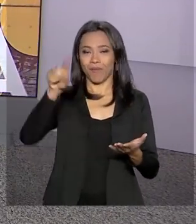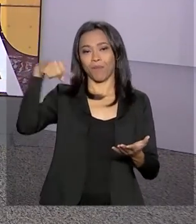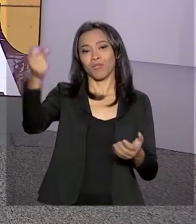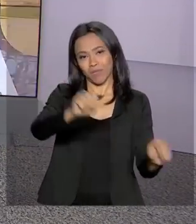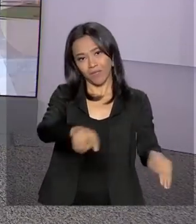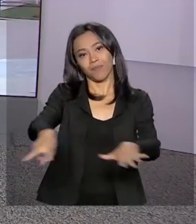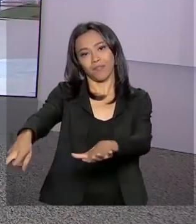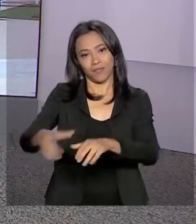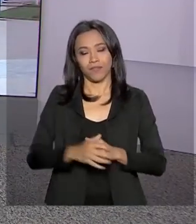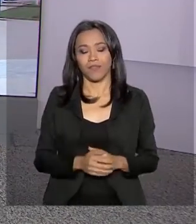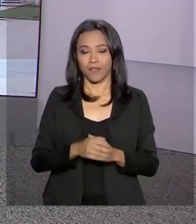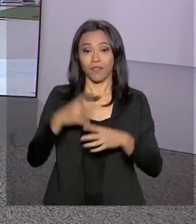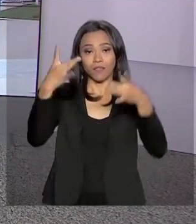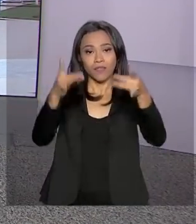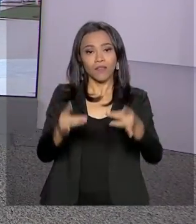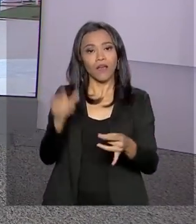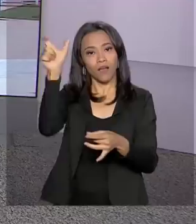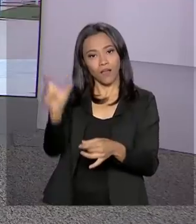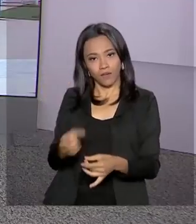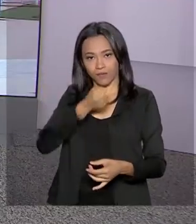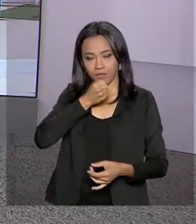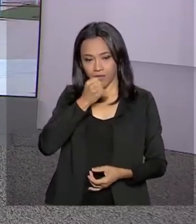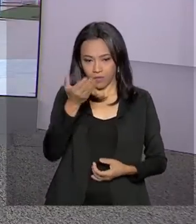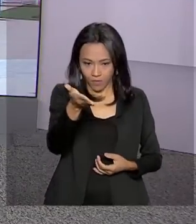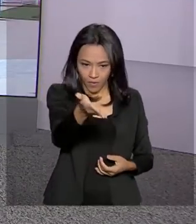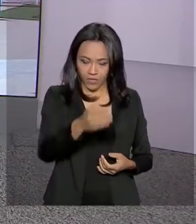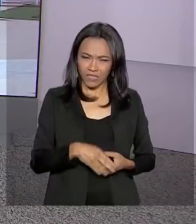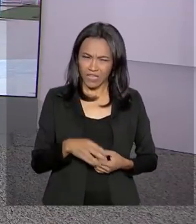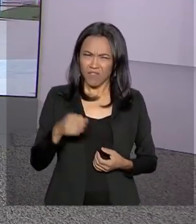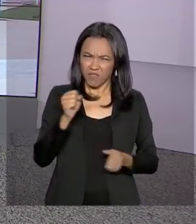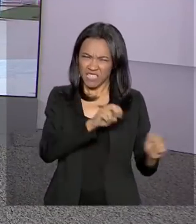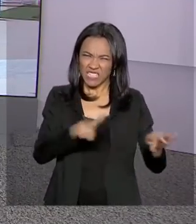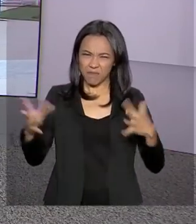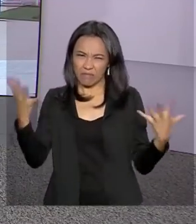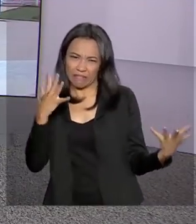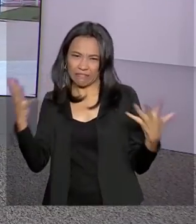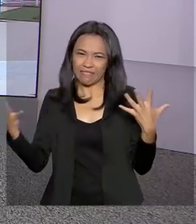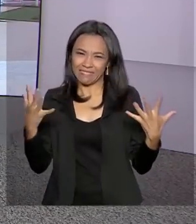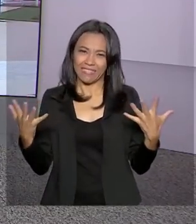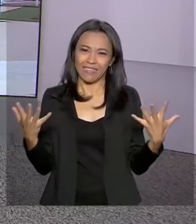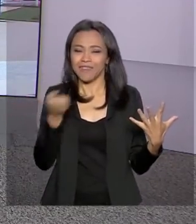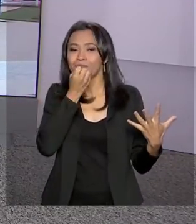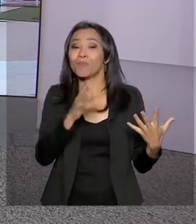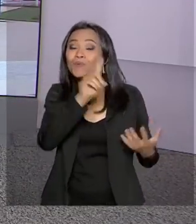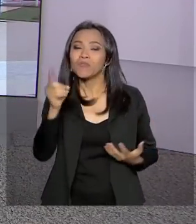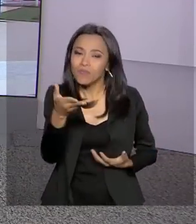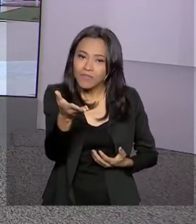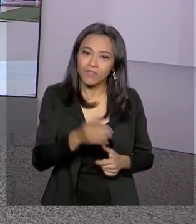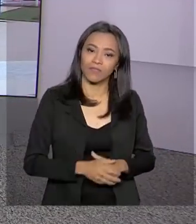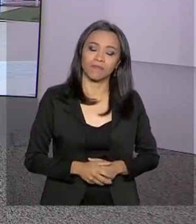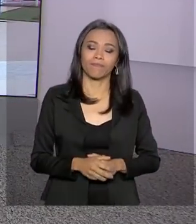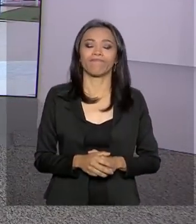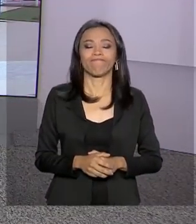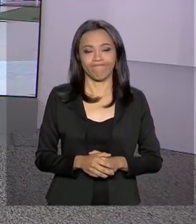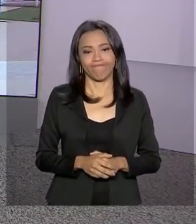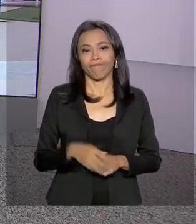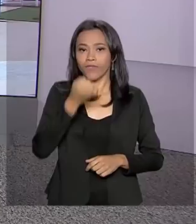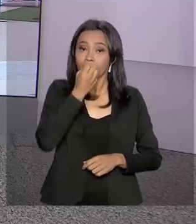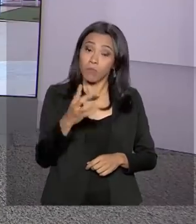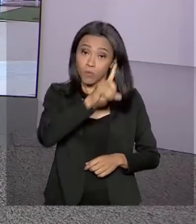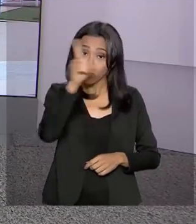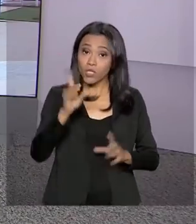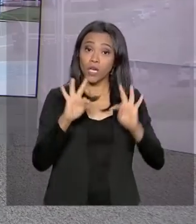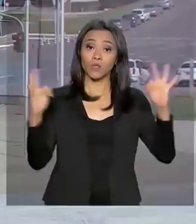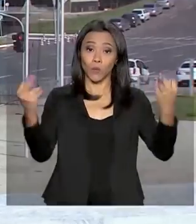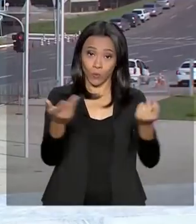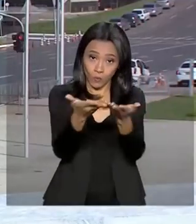detalhes para a gente é a repórter Selma Dias. Olá Selma, foi uma semana cheia de idas e vindas, né? Bom dia para você. Oi Carla, bom dia a você e a